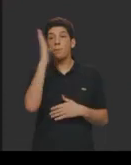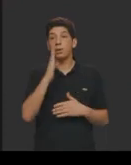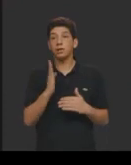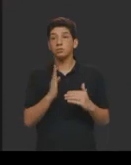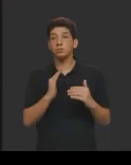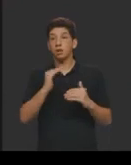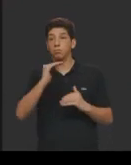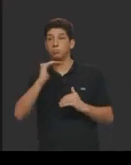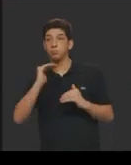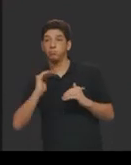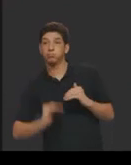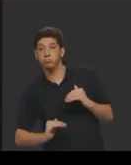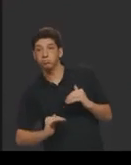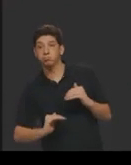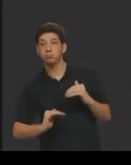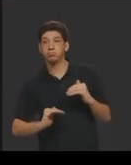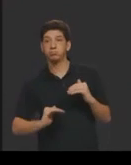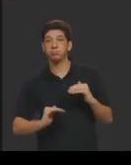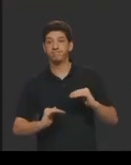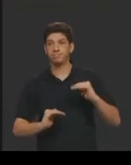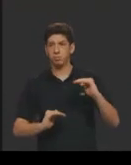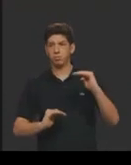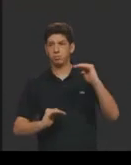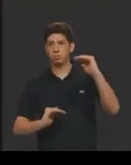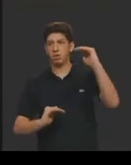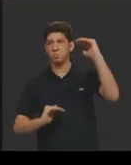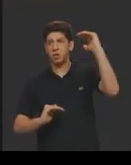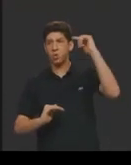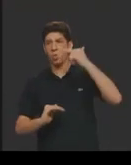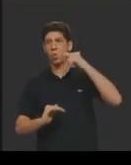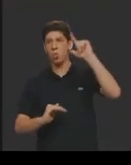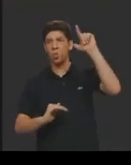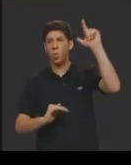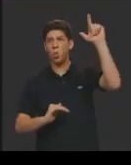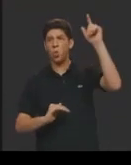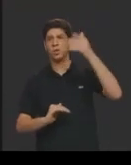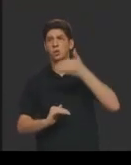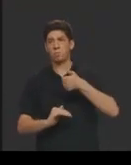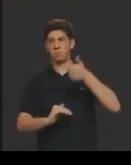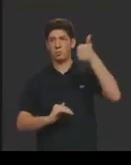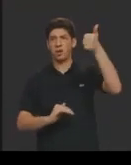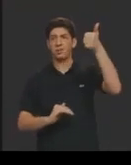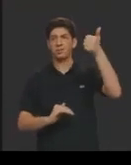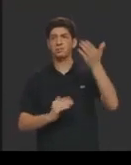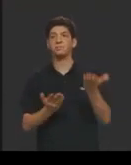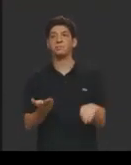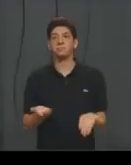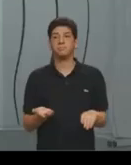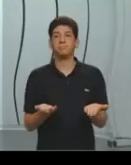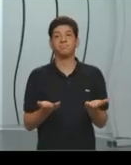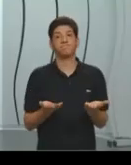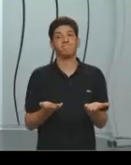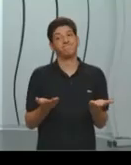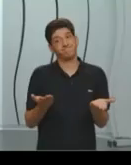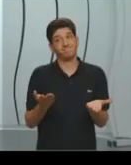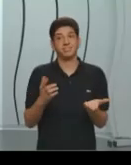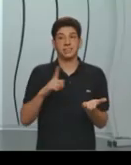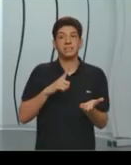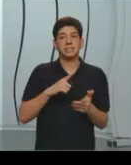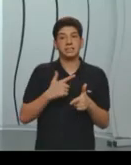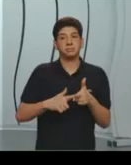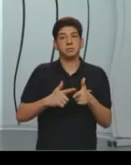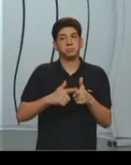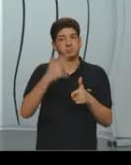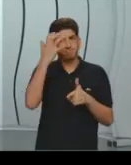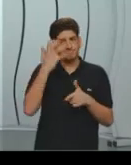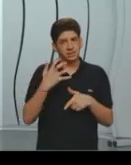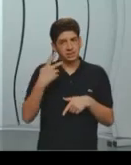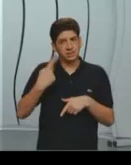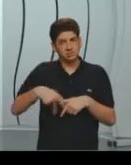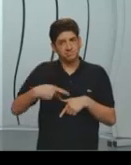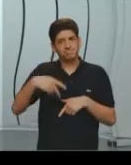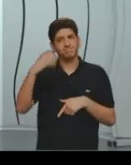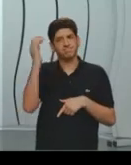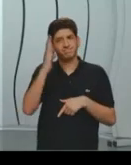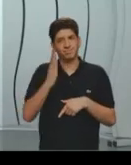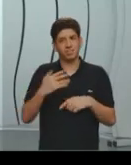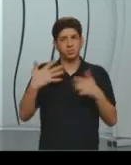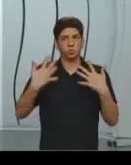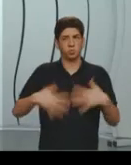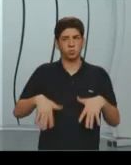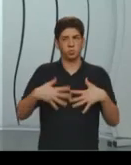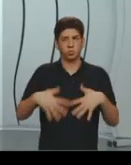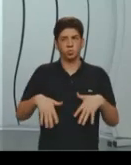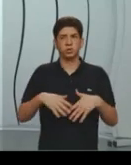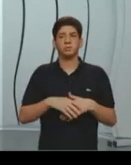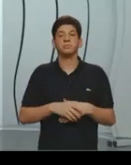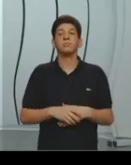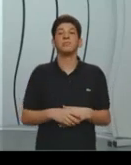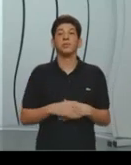que tem uma série de problemas estruturais, então a questão da gente, que a gente tem um problema sério, e aí vai mostrar basicamente isso, que o Brasil,